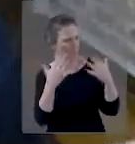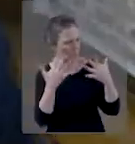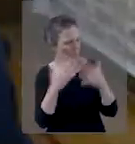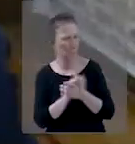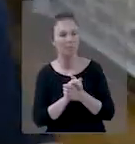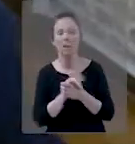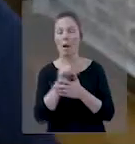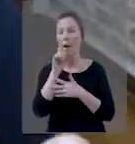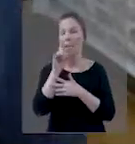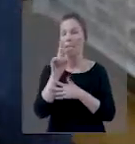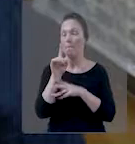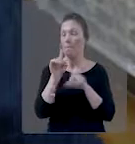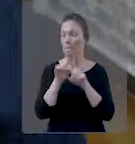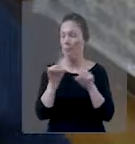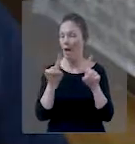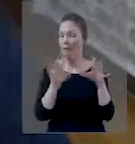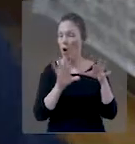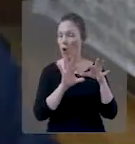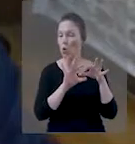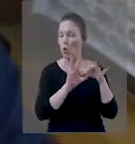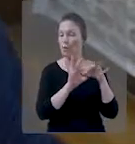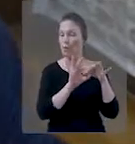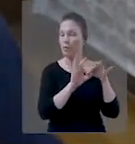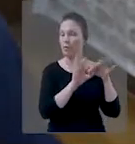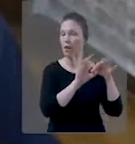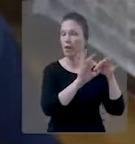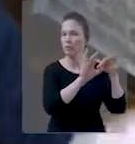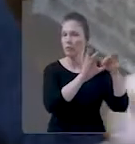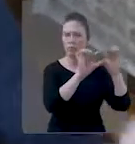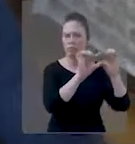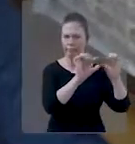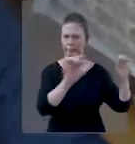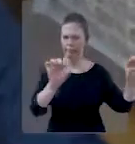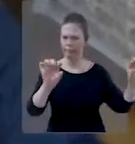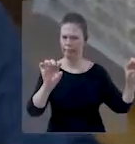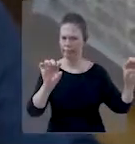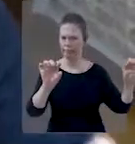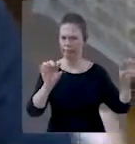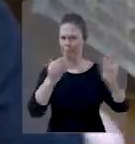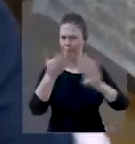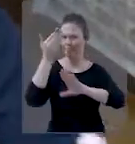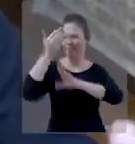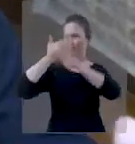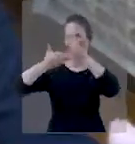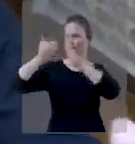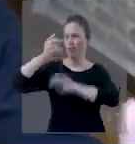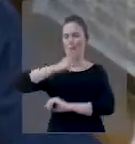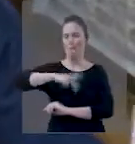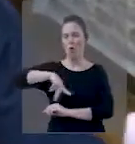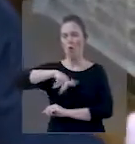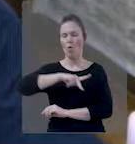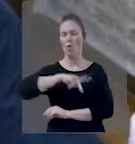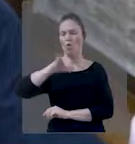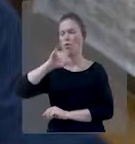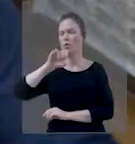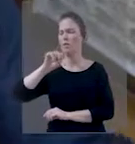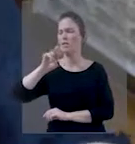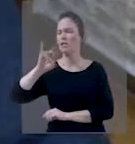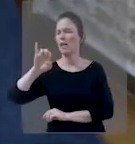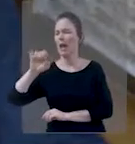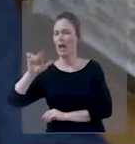feliz porque ele me deu só que se você olhar no contexto lá vocês vão ver que deu tudo errado para o povo de Israel.